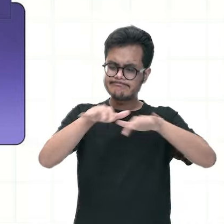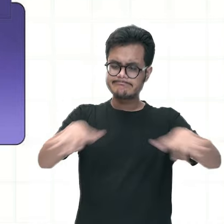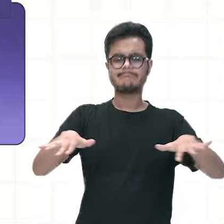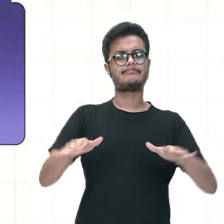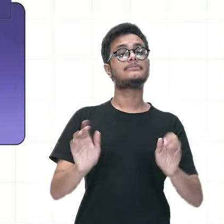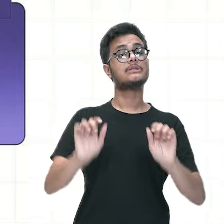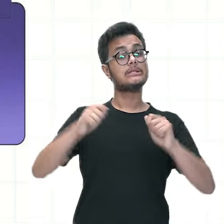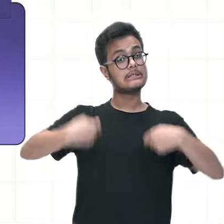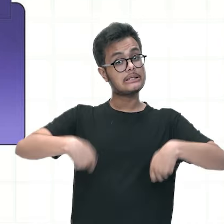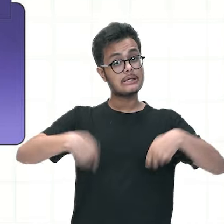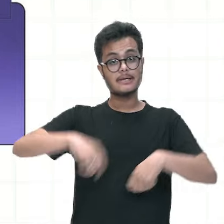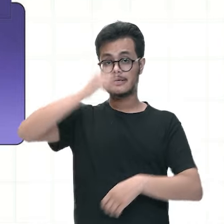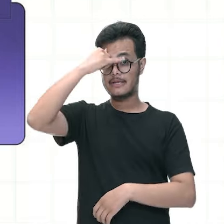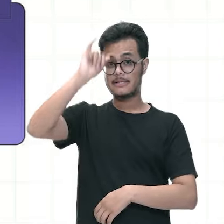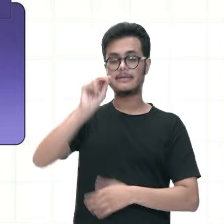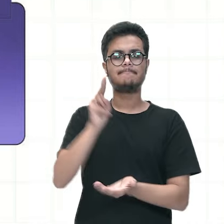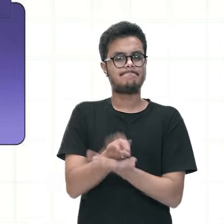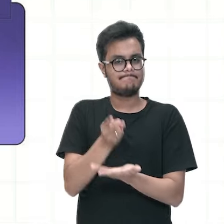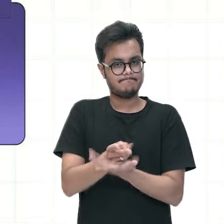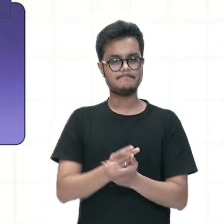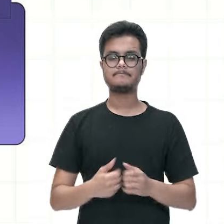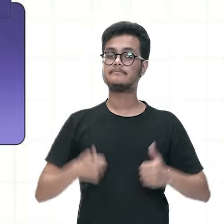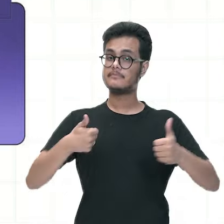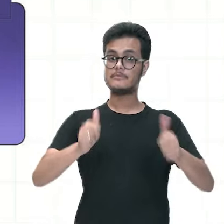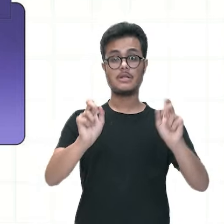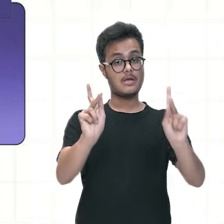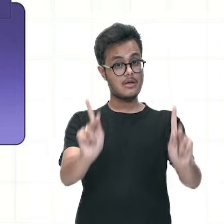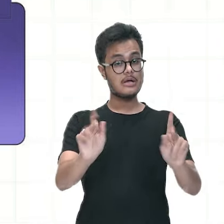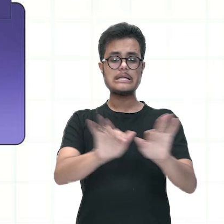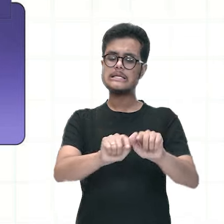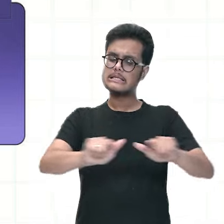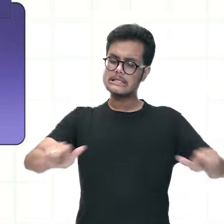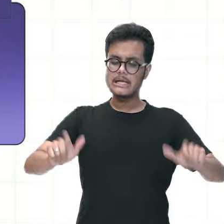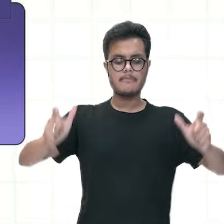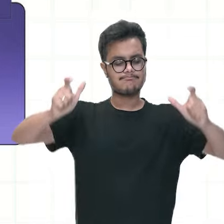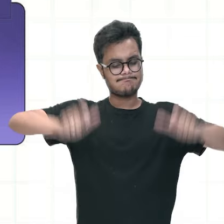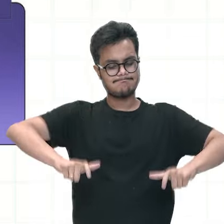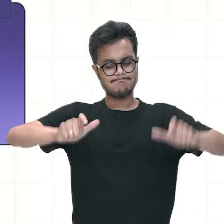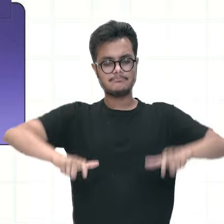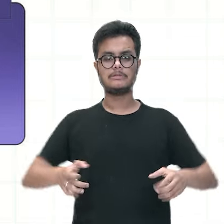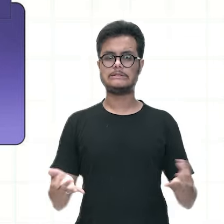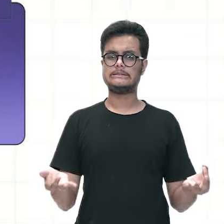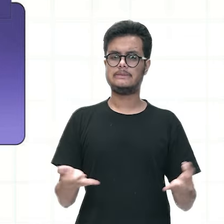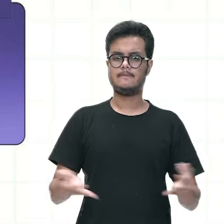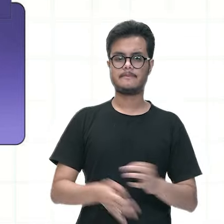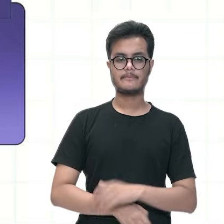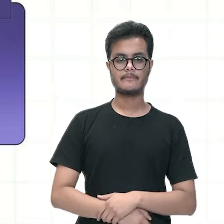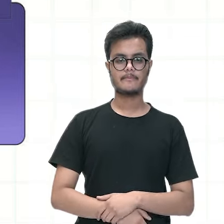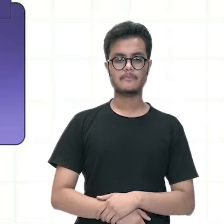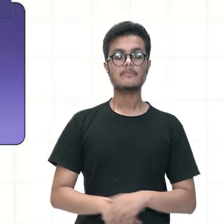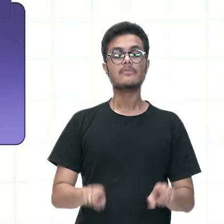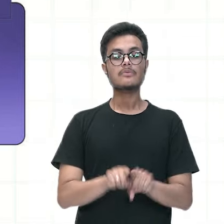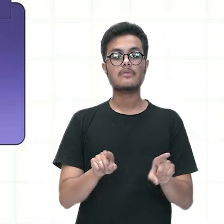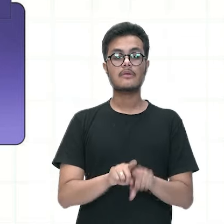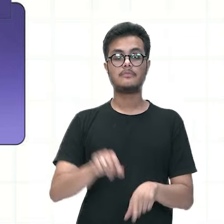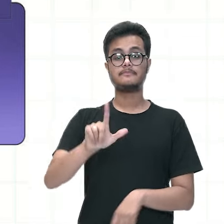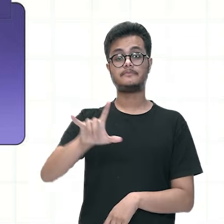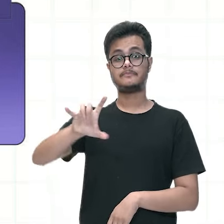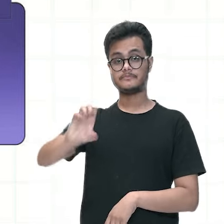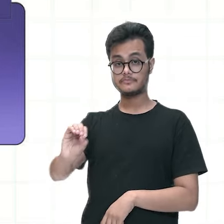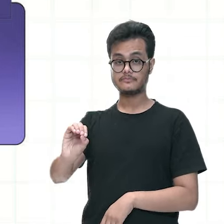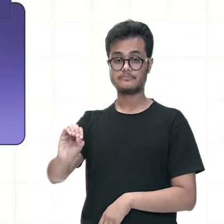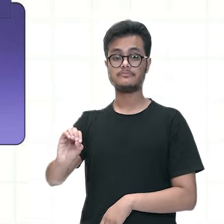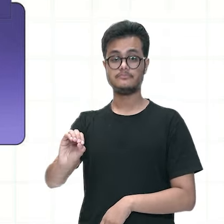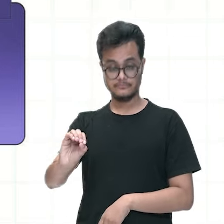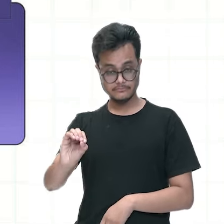reservar água na sua casa então esse reservatório precisa estar bem tampado bem vedado a gente tem aí por exemplo também